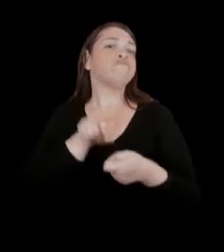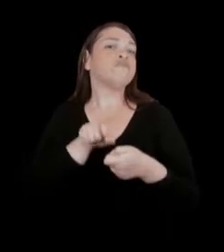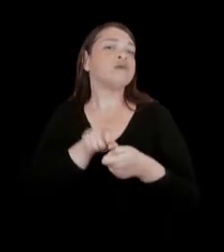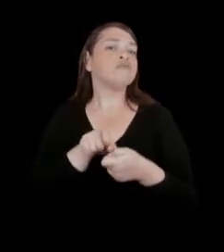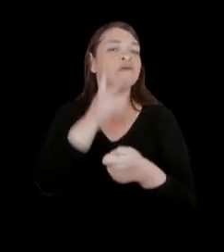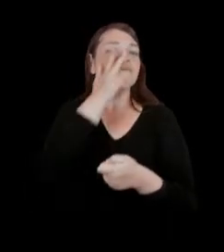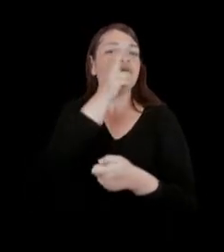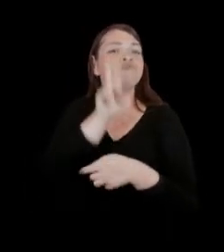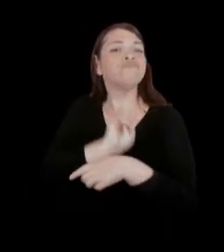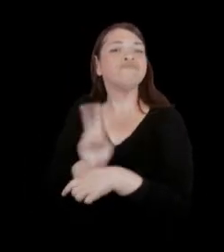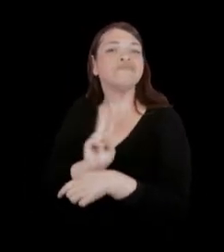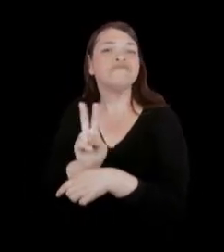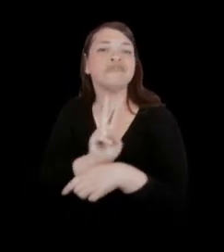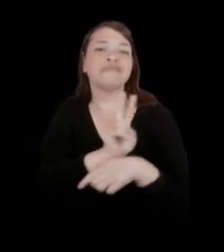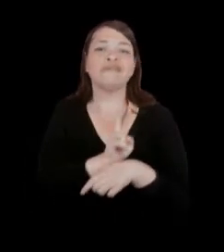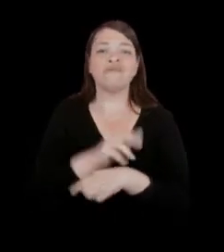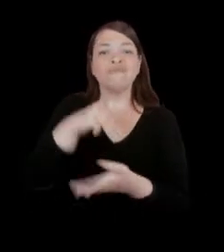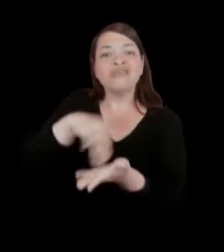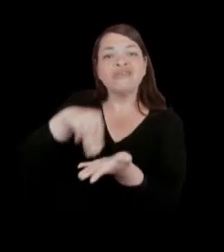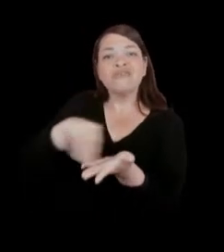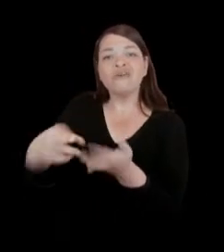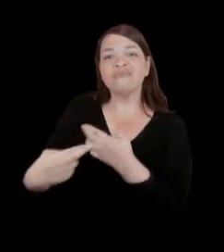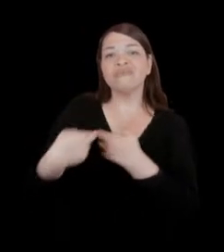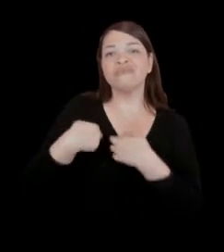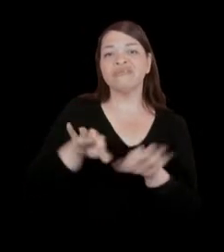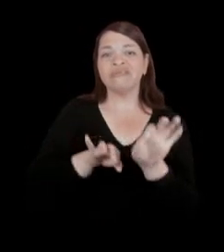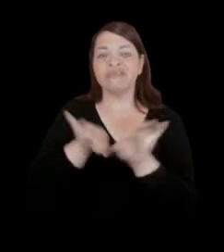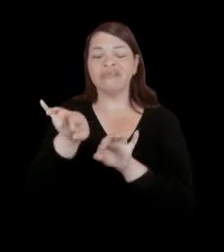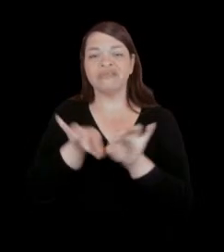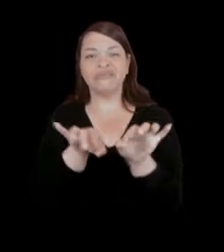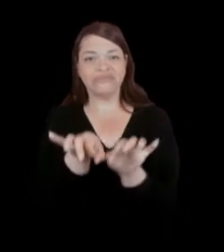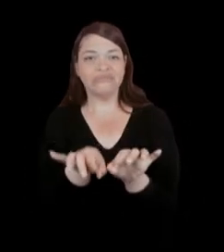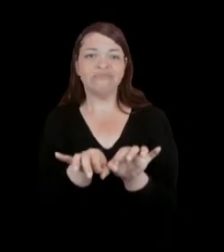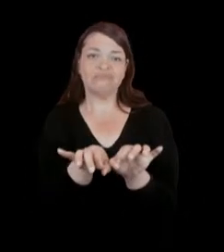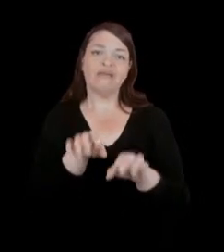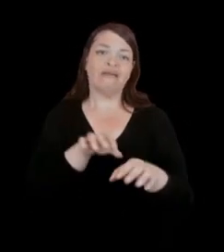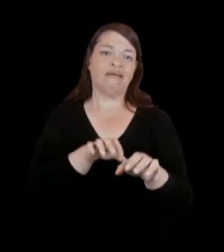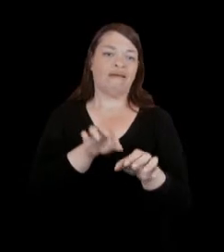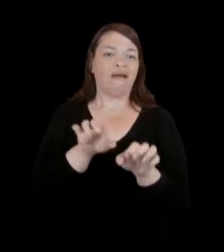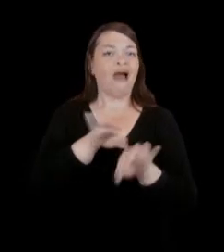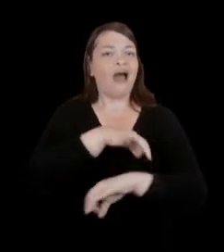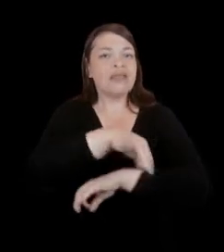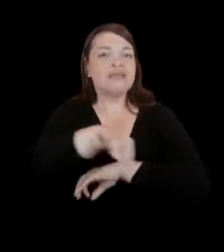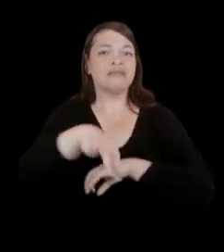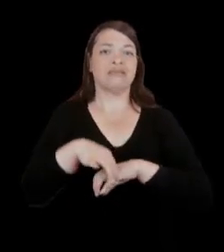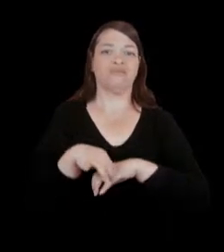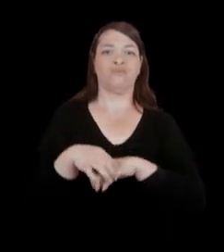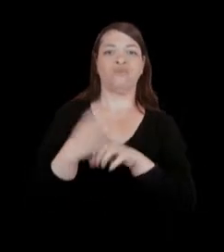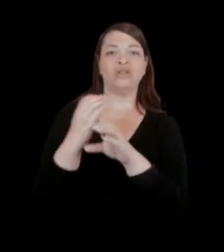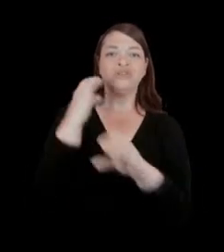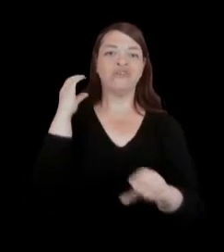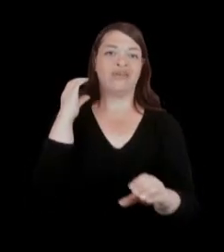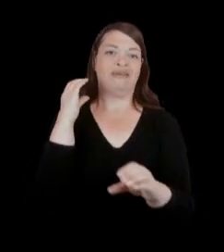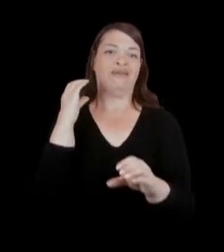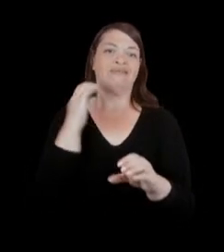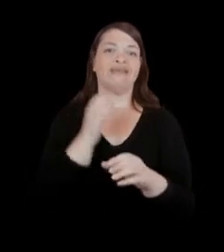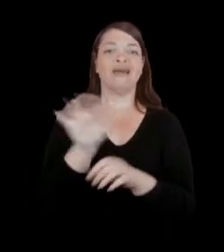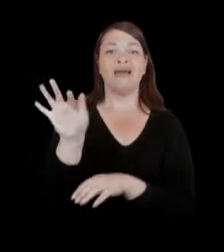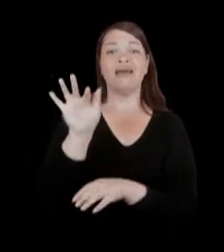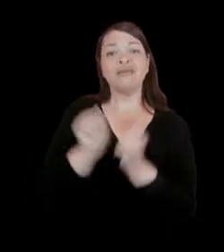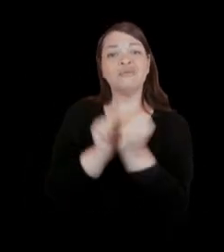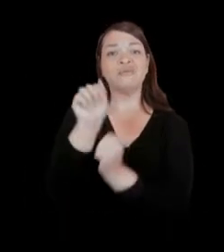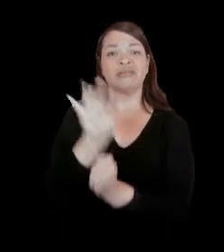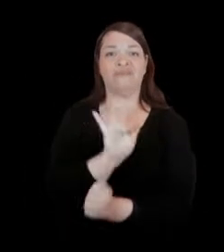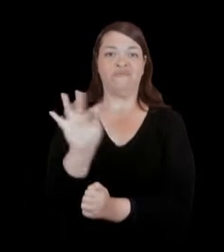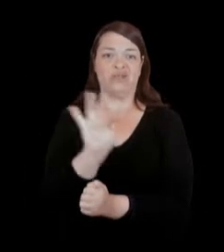supervisão dos escritórios responsáveis pelos projetos, arquitetura, engenharia e fornecedores, assim como passar